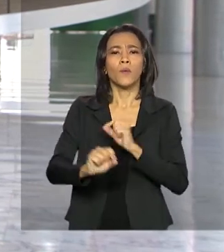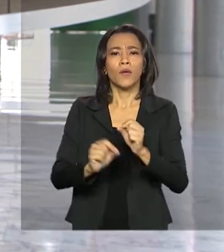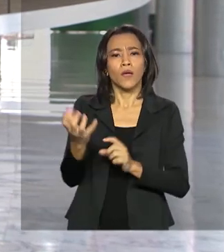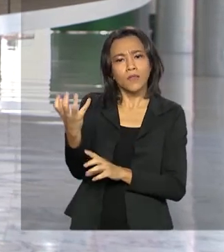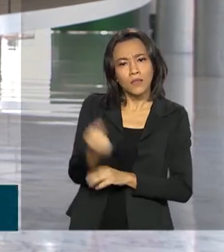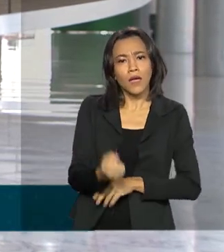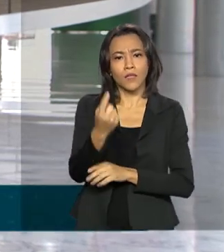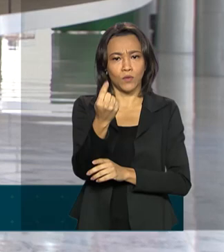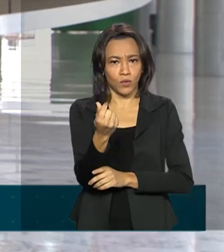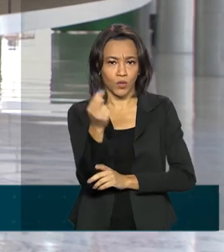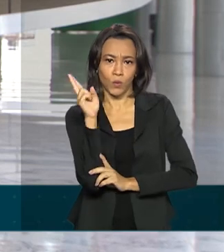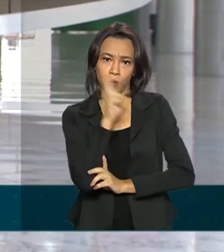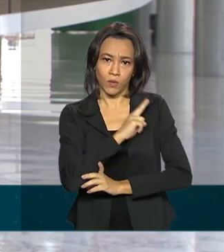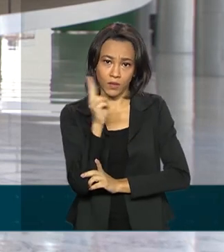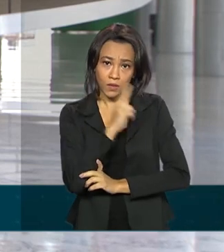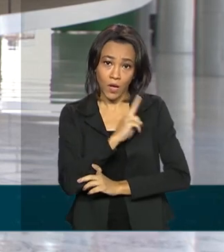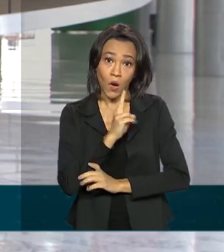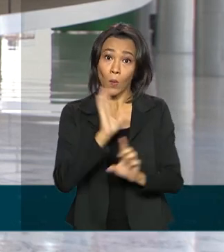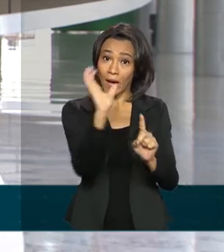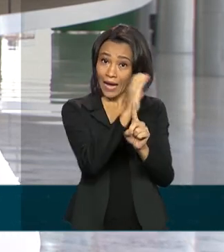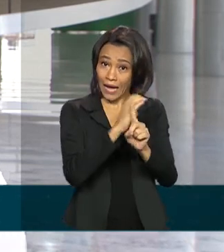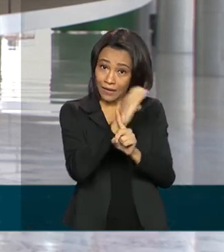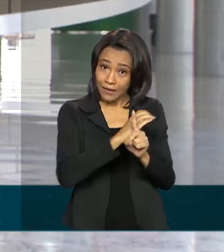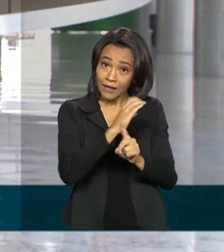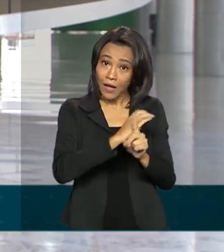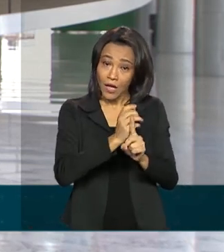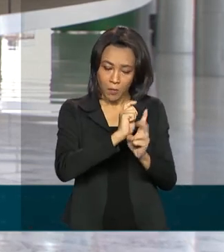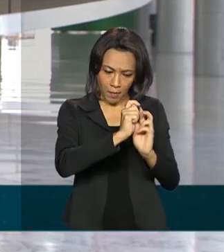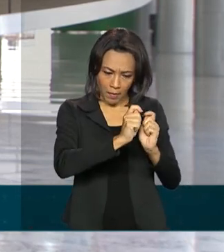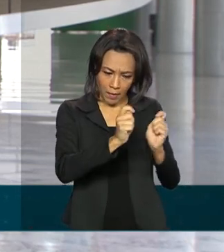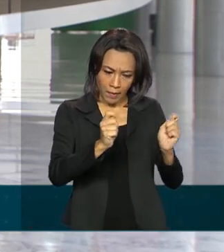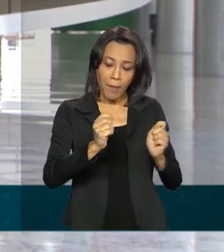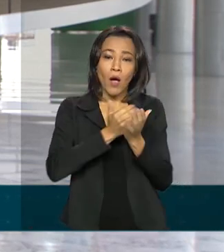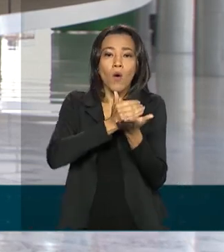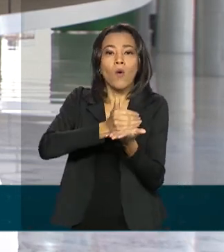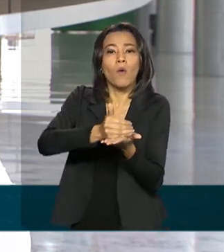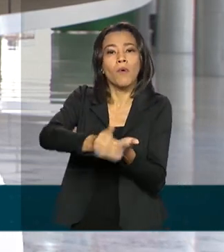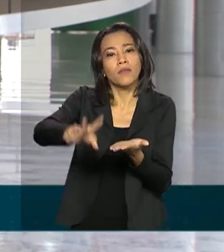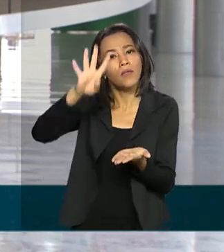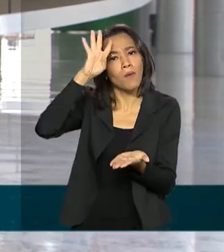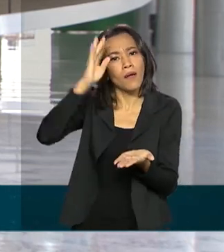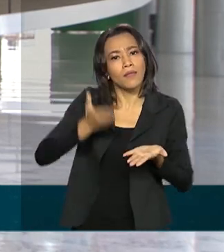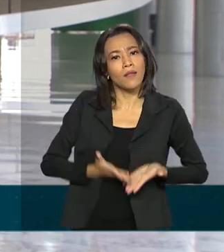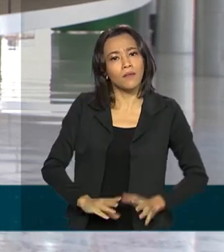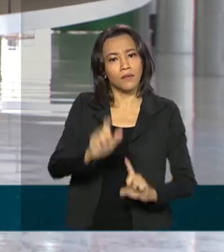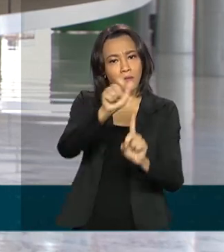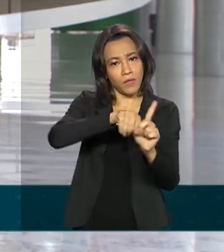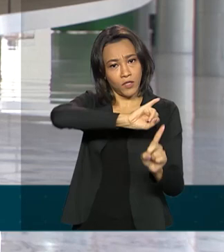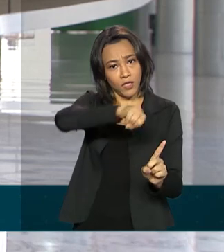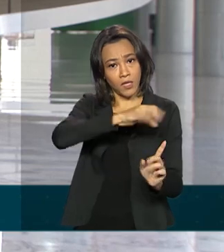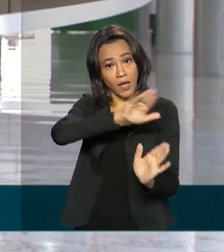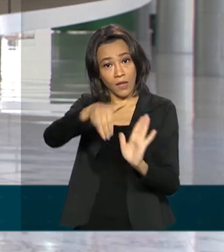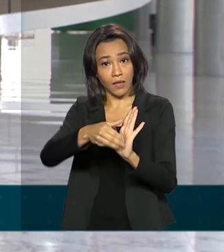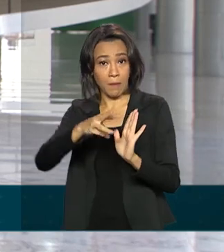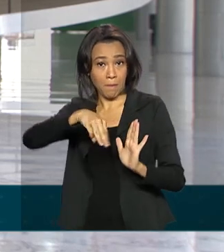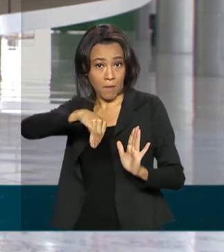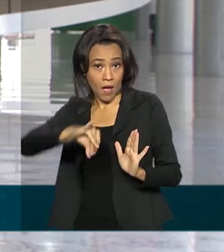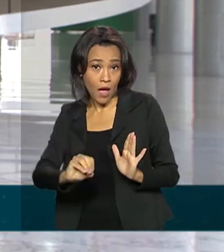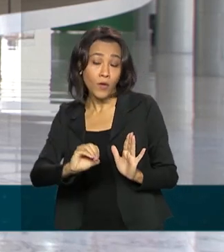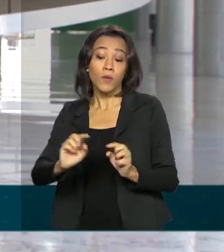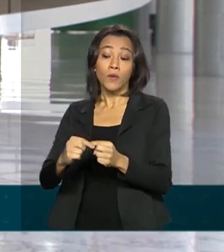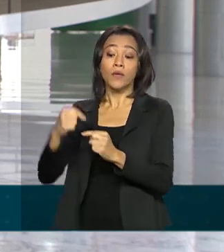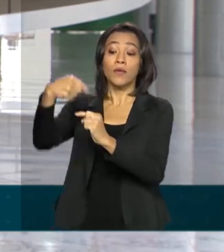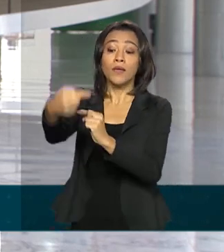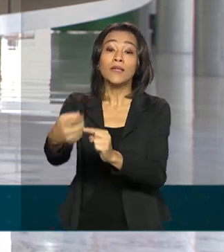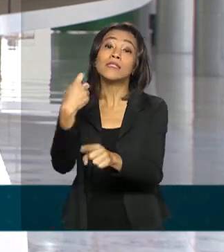emergencial. O calendário de pagamento começa na quarta-feira para os nascidos entre janeiro e maio e na sexta-feira